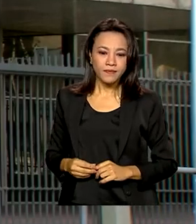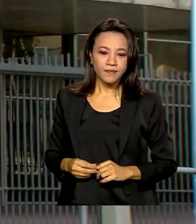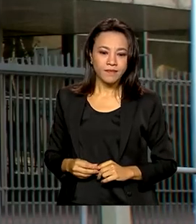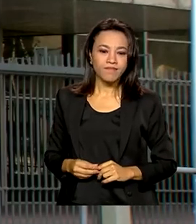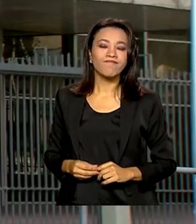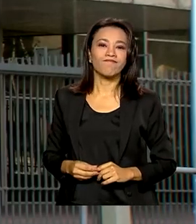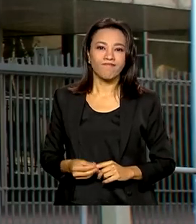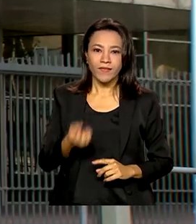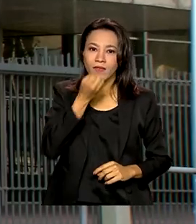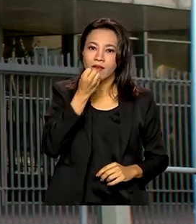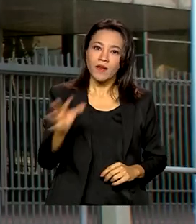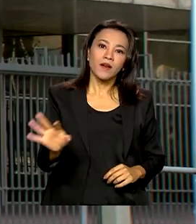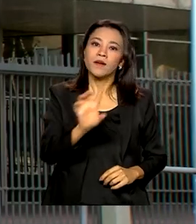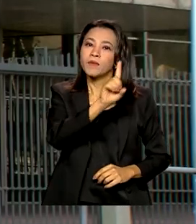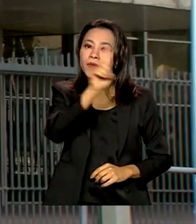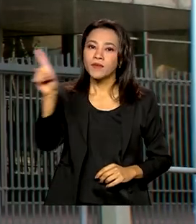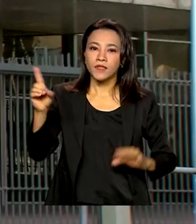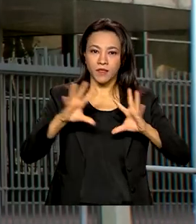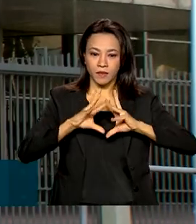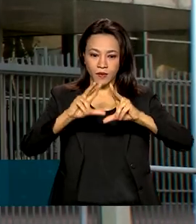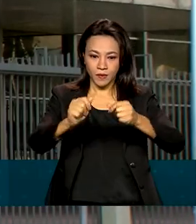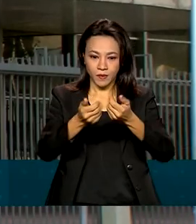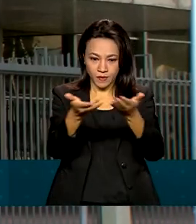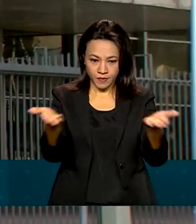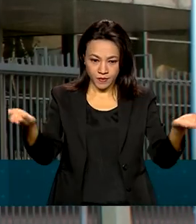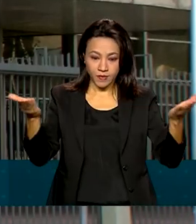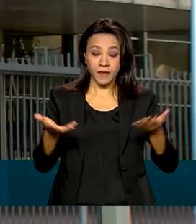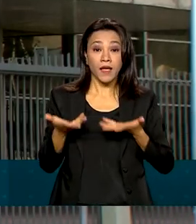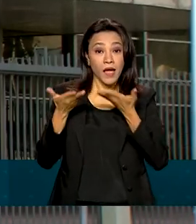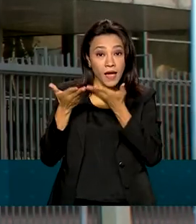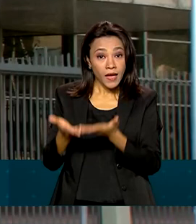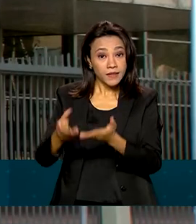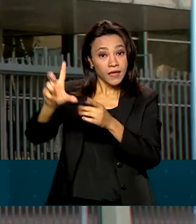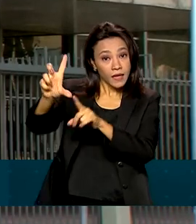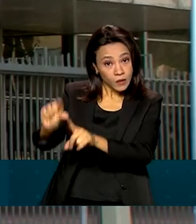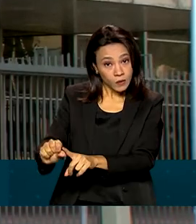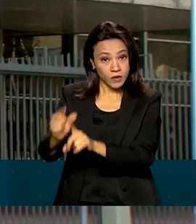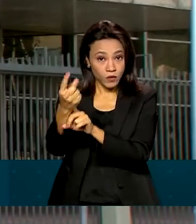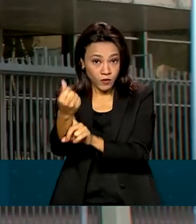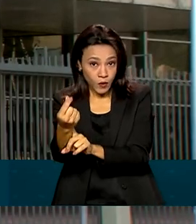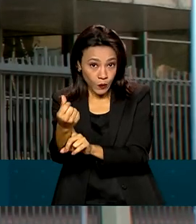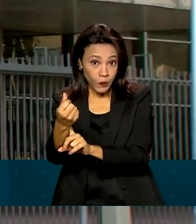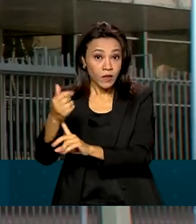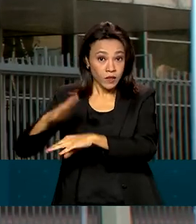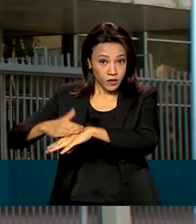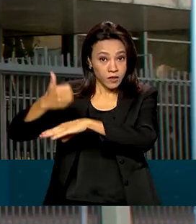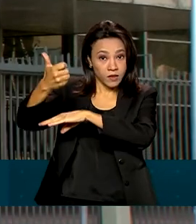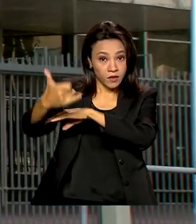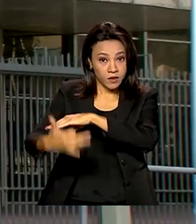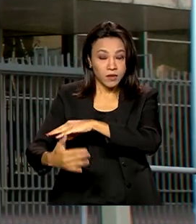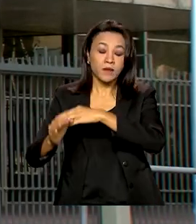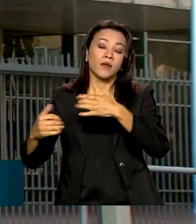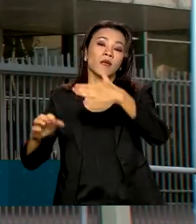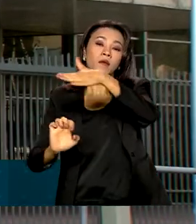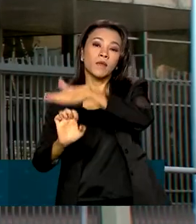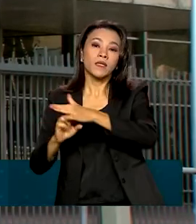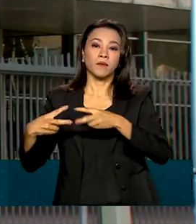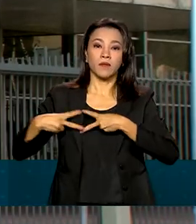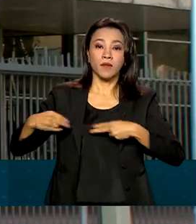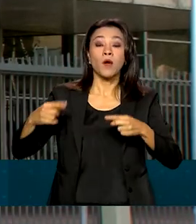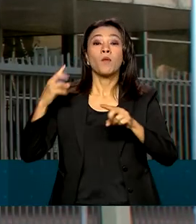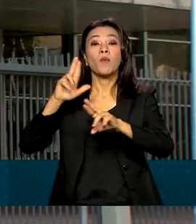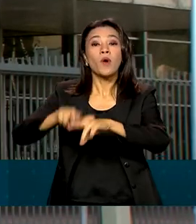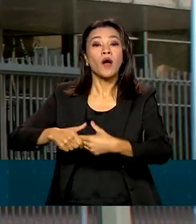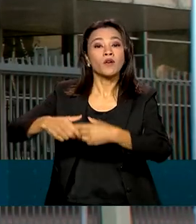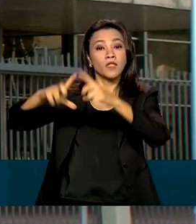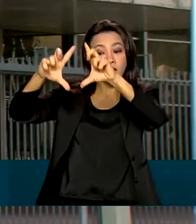Bom dia, Renata. Bom dia a todos. Essa redução, segundo a Petrobras, é efeito da queda no preço do petróleo